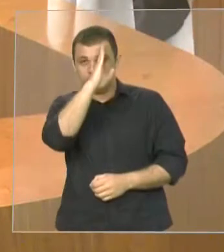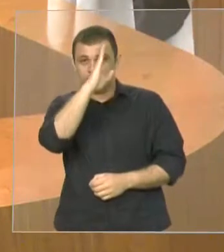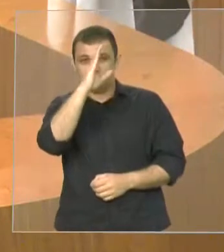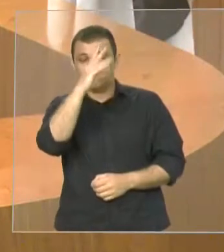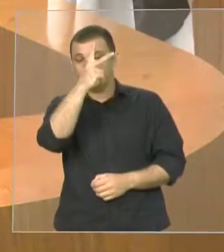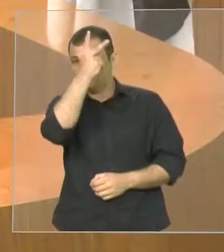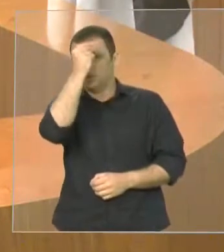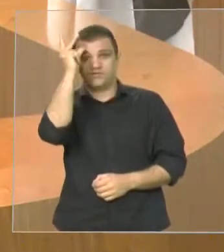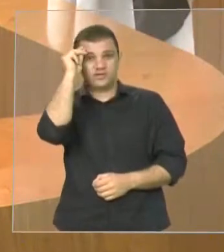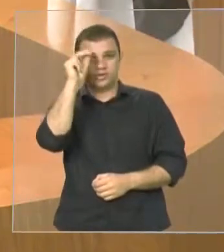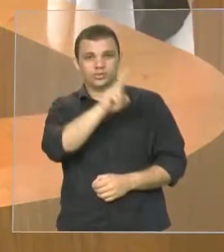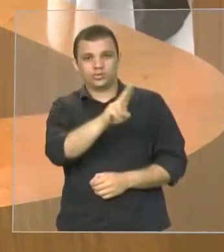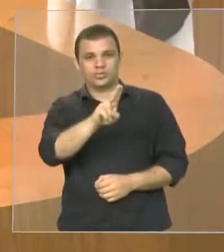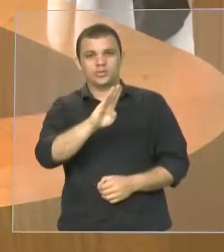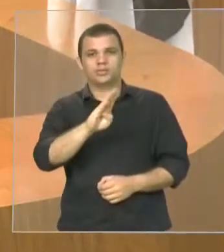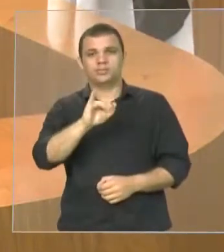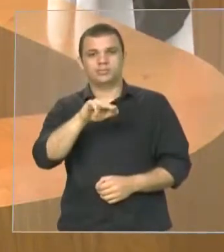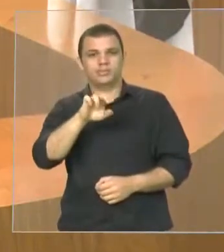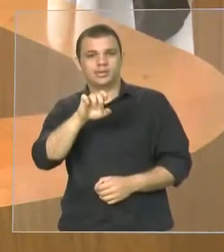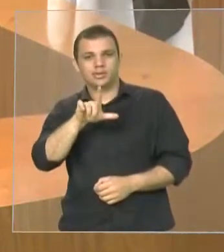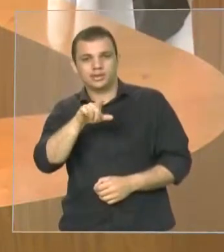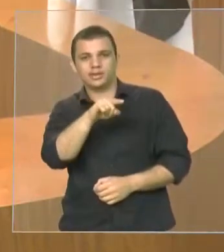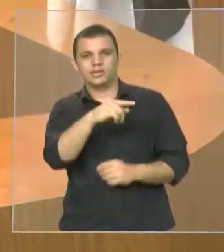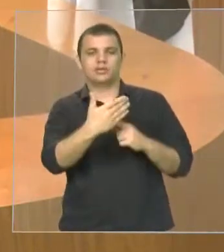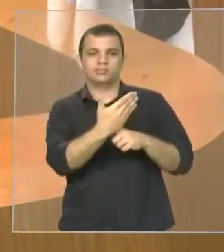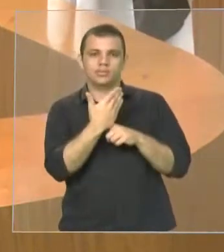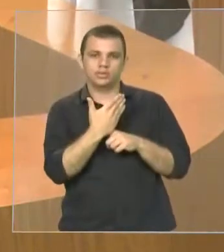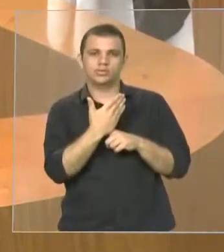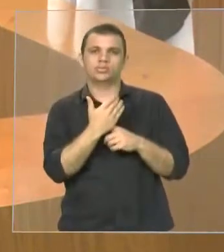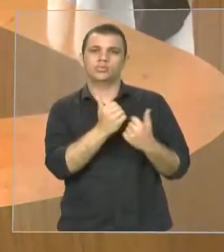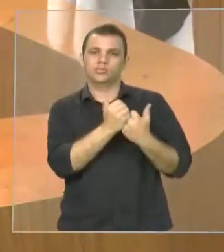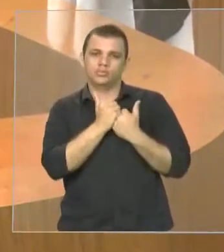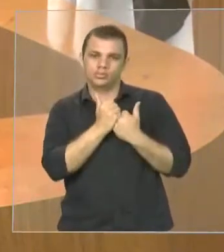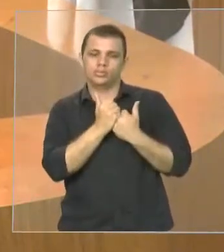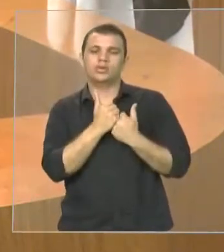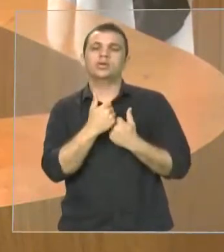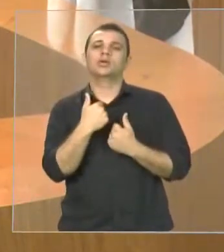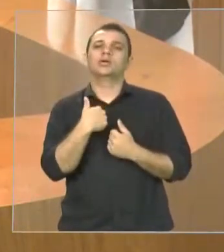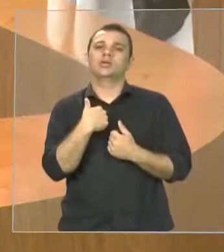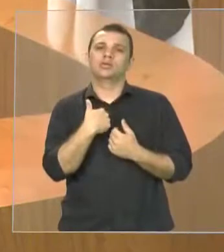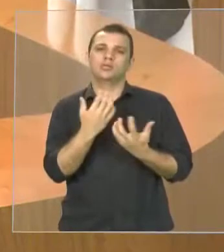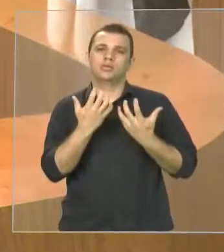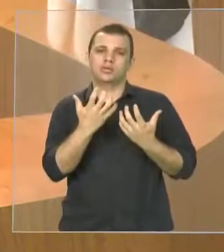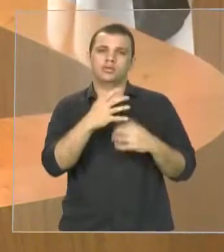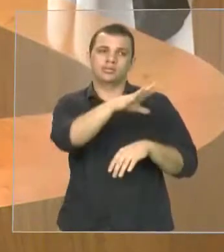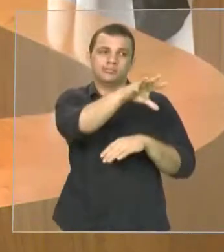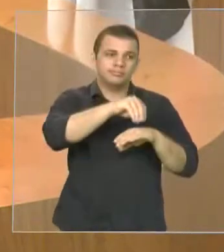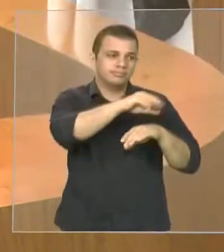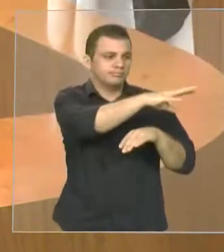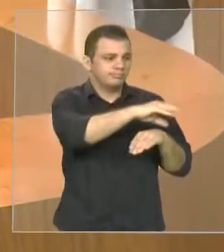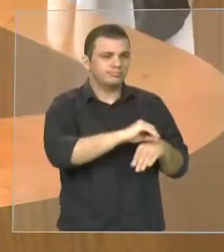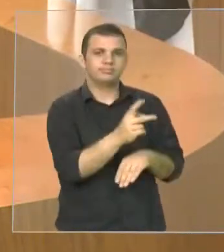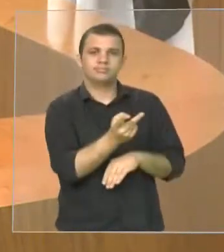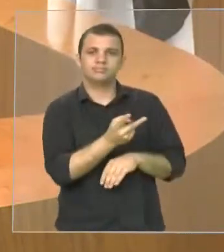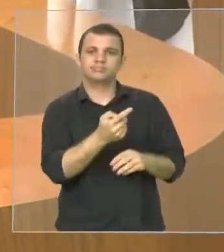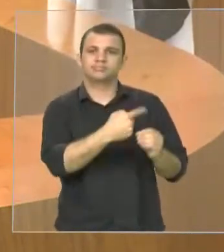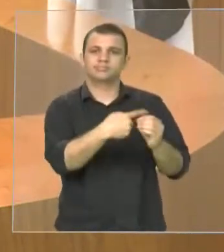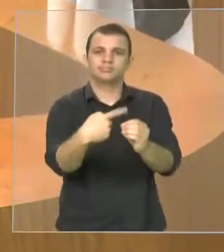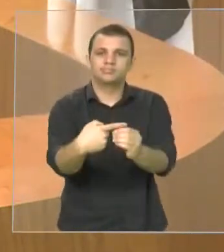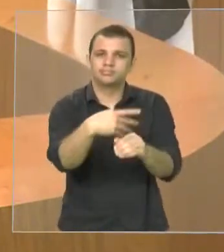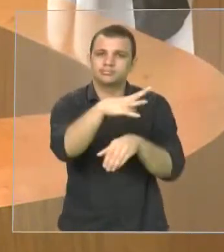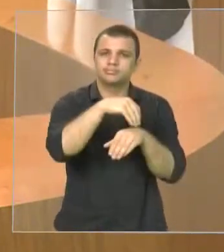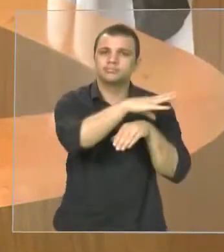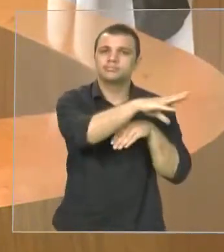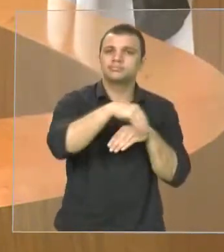carinho muito feliz trazer aqui os agradecimentos da população desses dois municípios que ontem e toda a